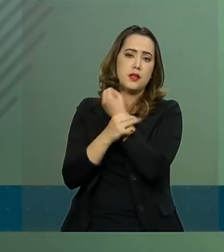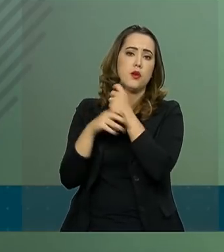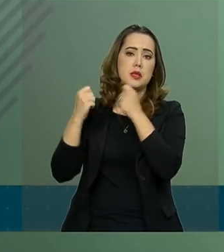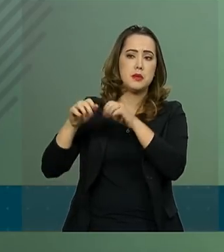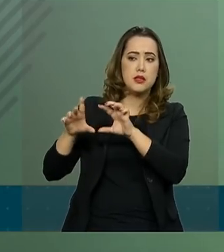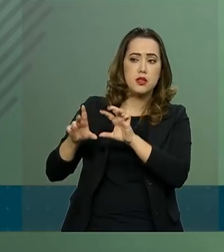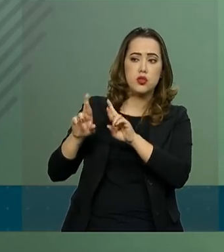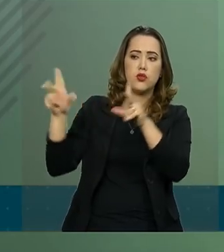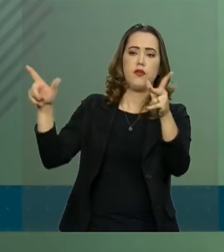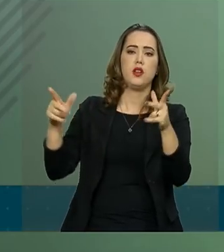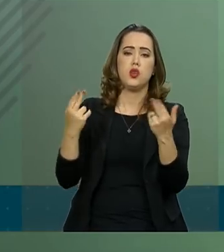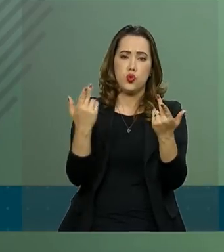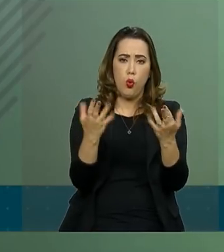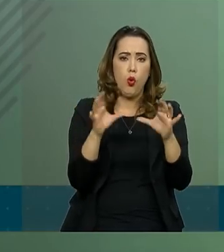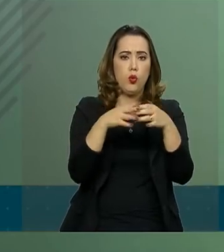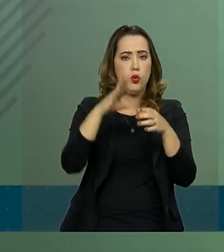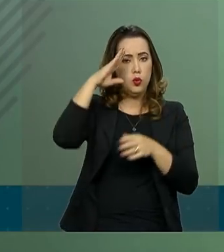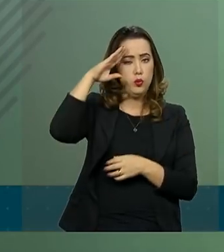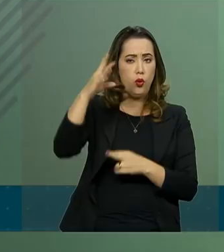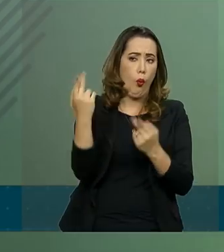Como defende das Forças Armadas?